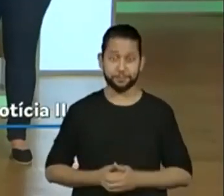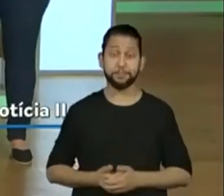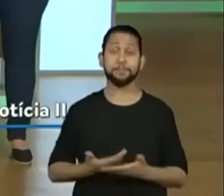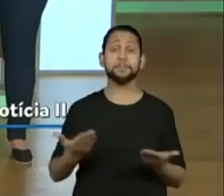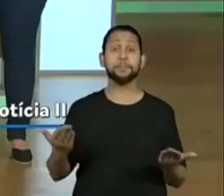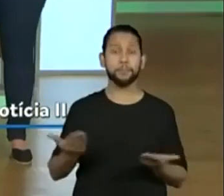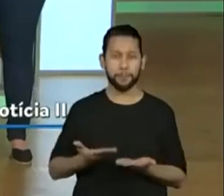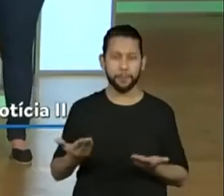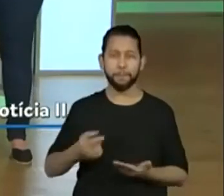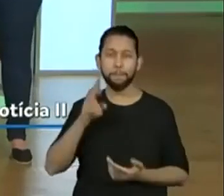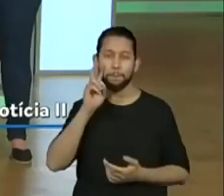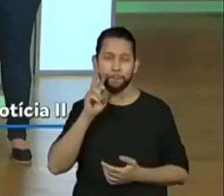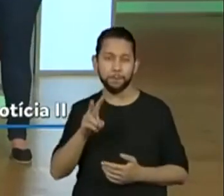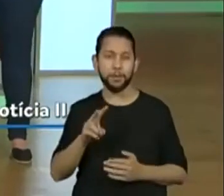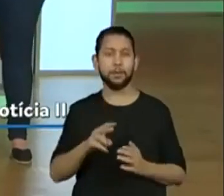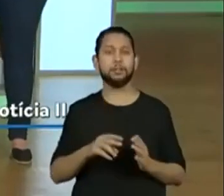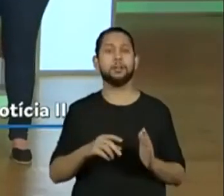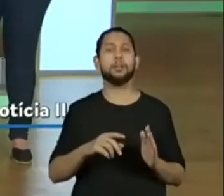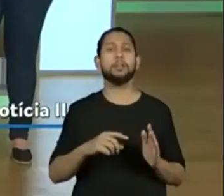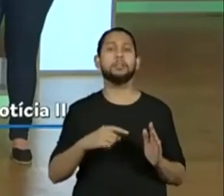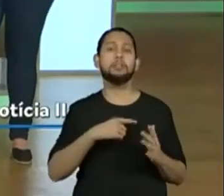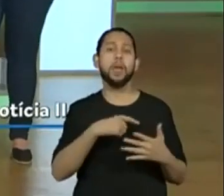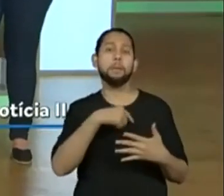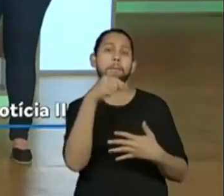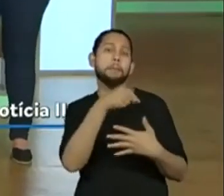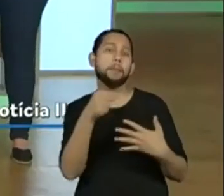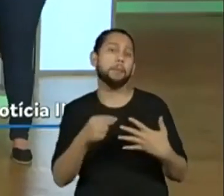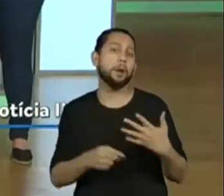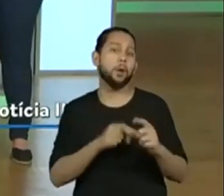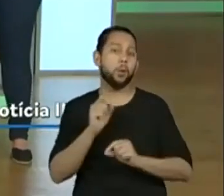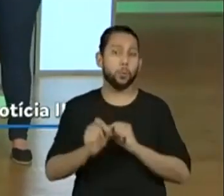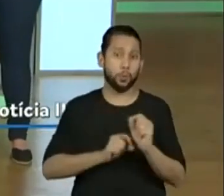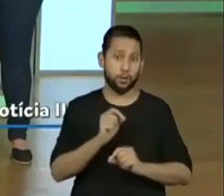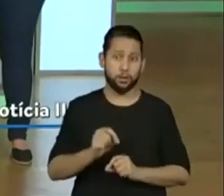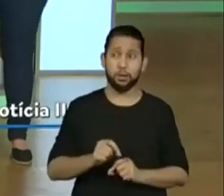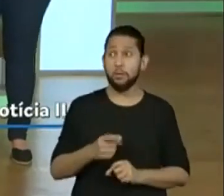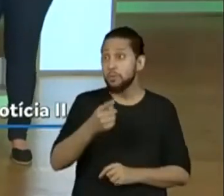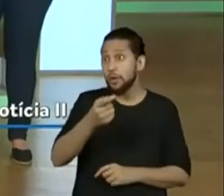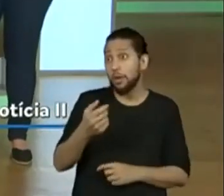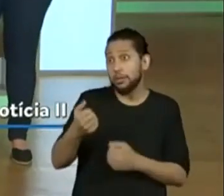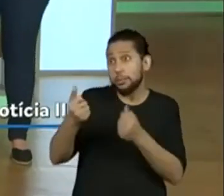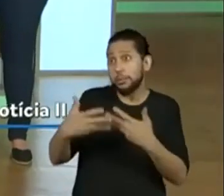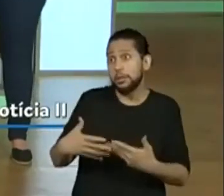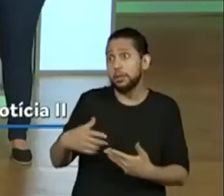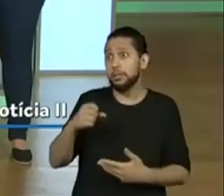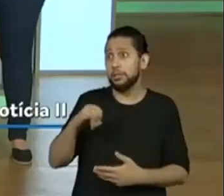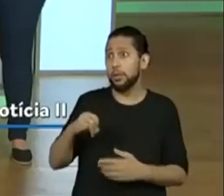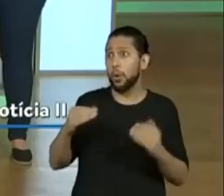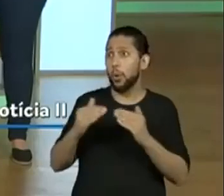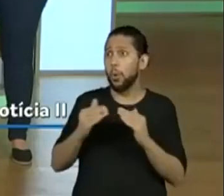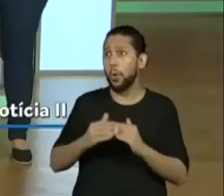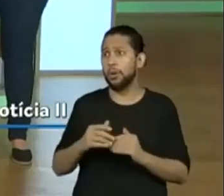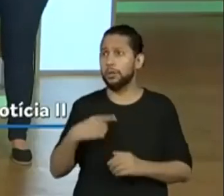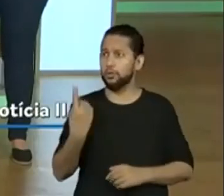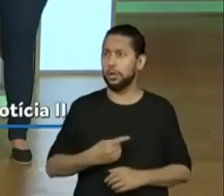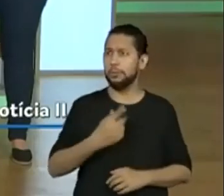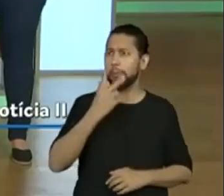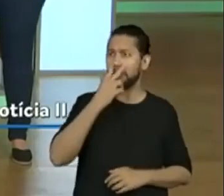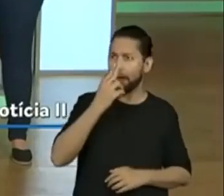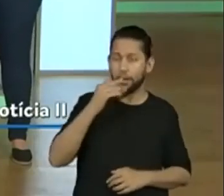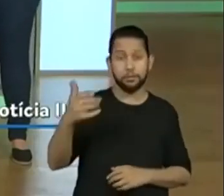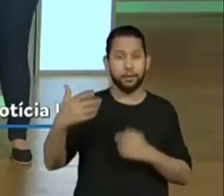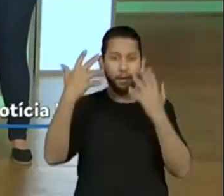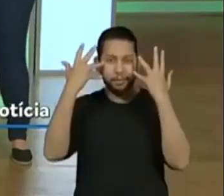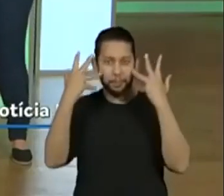agora ver as características aí, enquanto os alunos colocam se eles realmente concordam se a gente é parecido ou não. Mas eu achei interessante essa